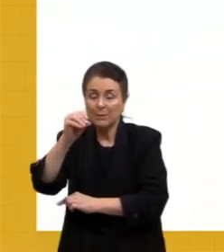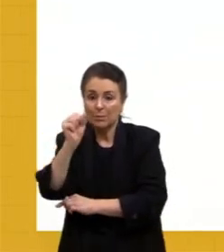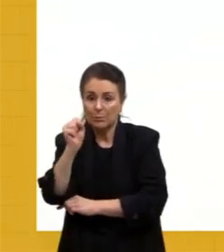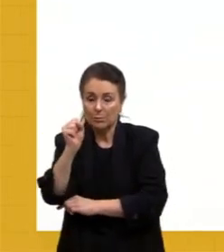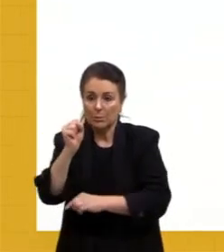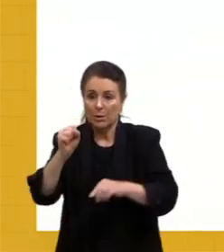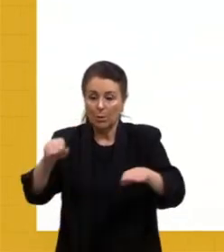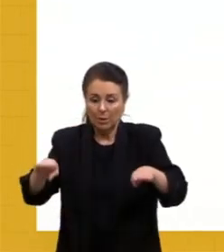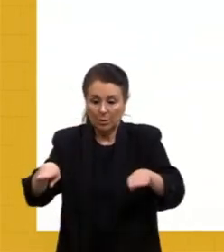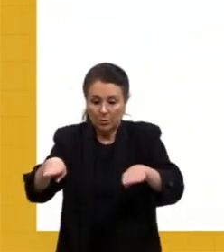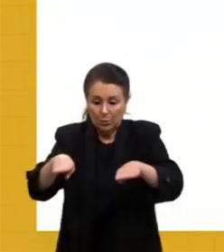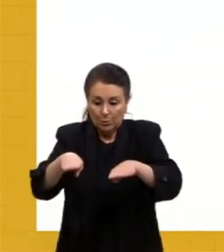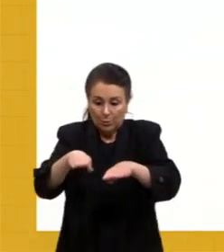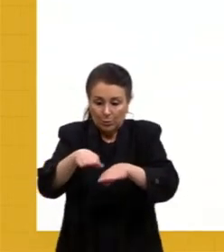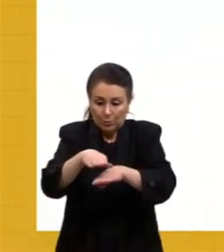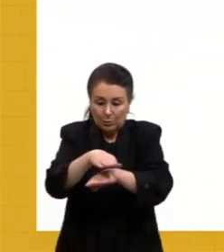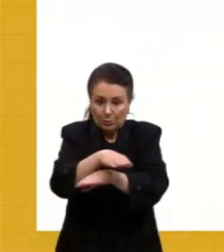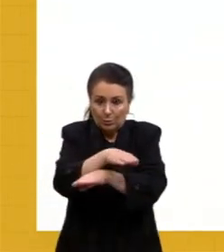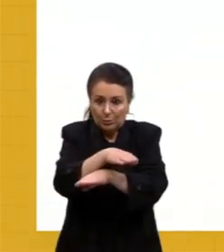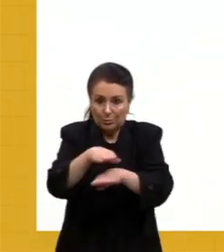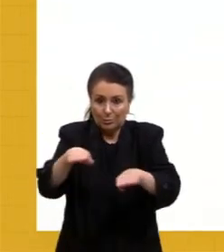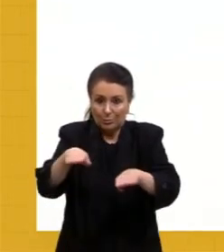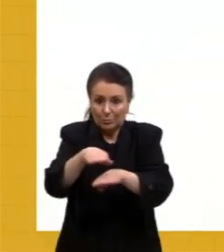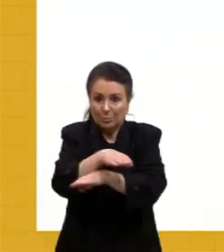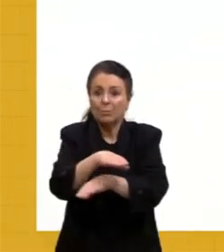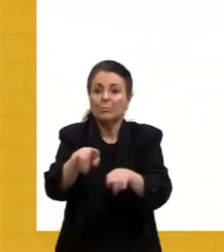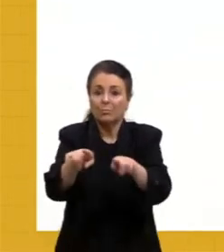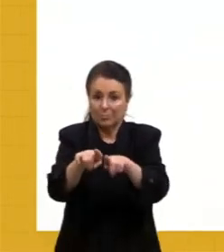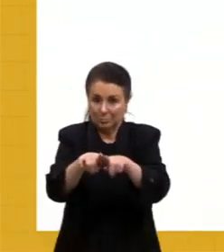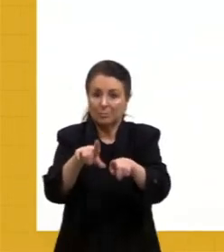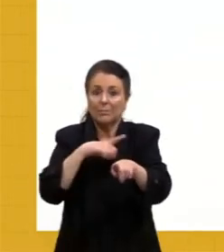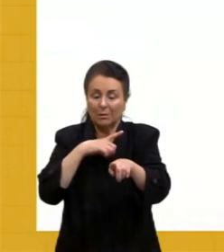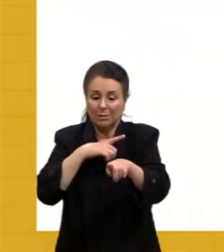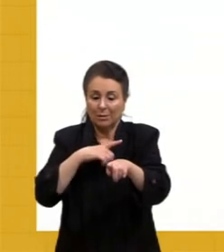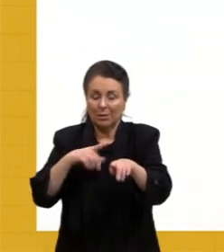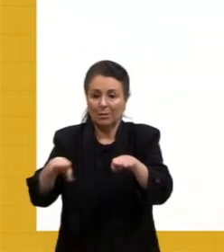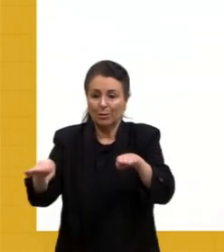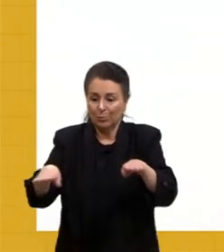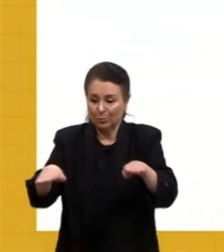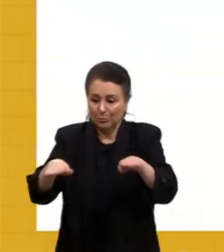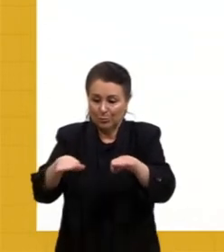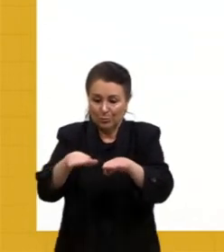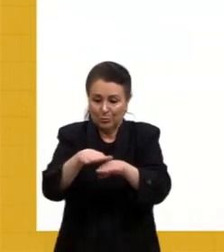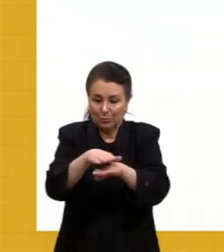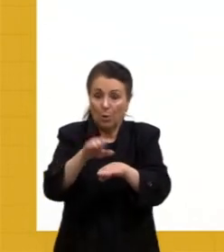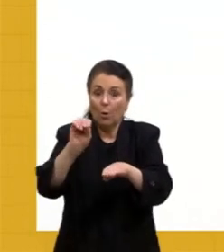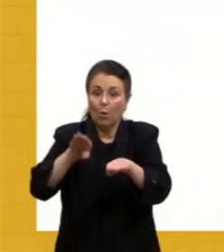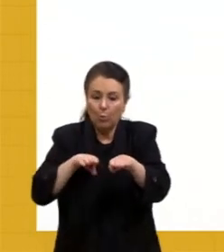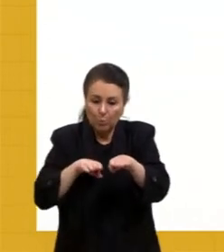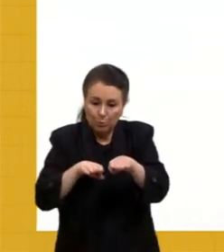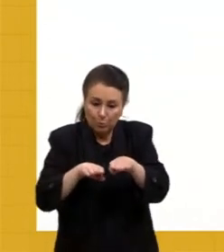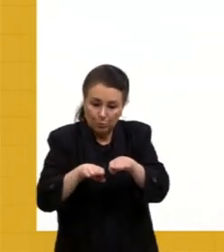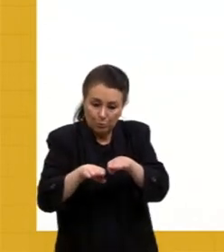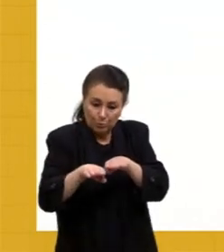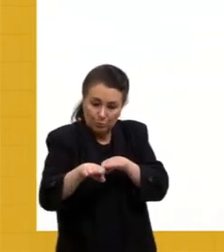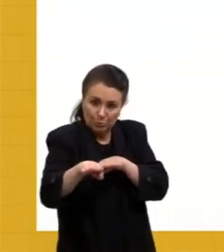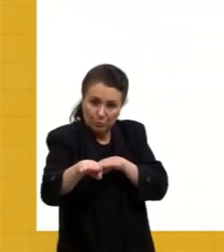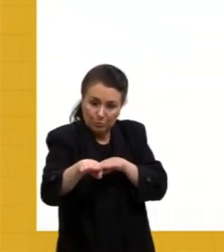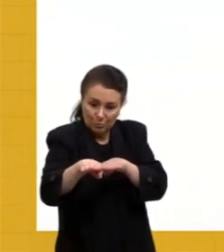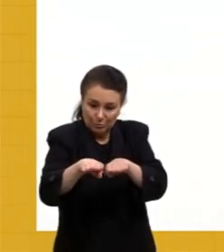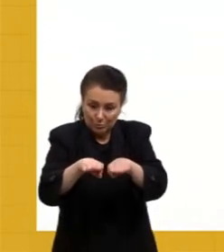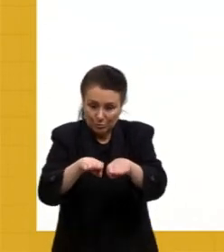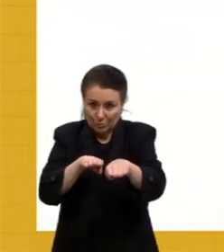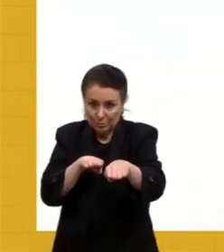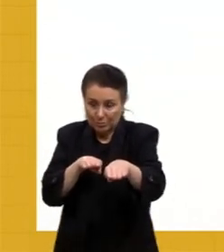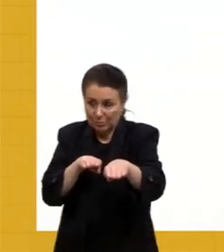passando pela outra, né, é como se fosse uma via de mão dupla, tá? Uma passando pela outra. E aí eu